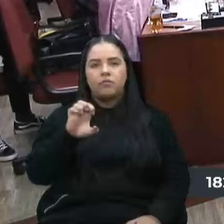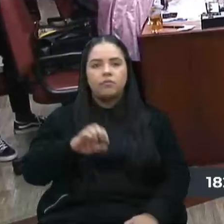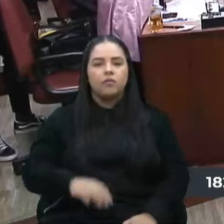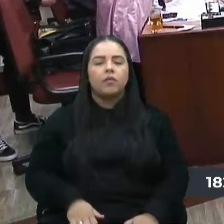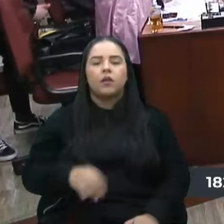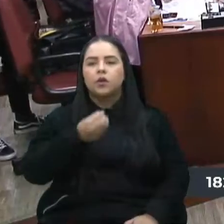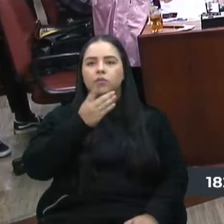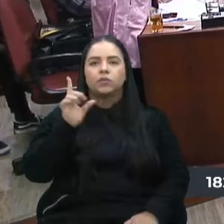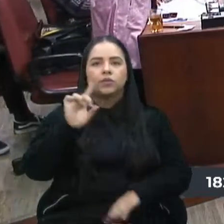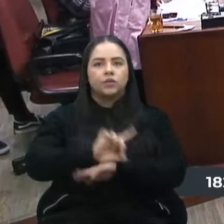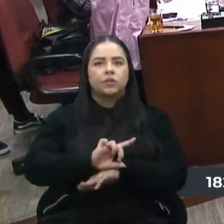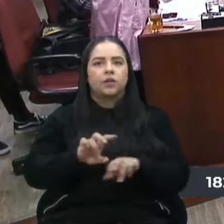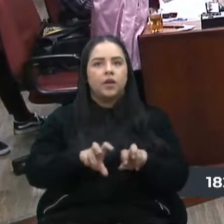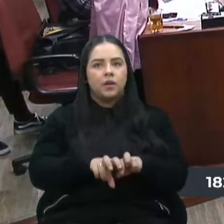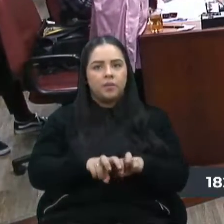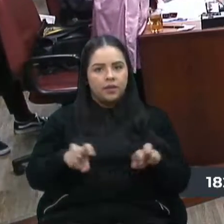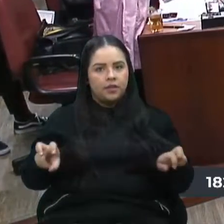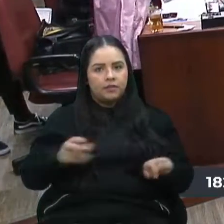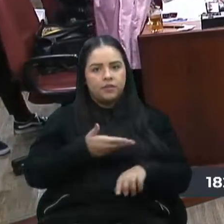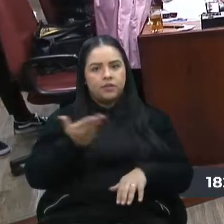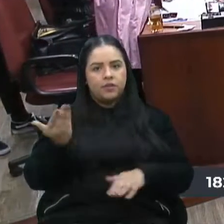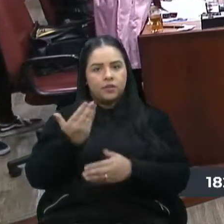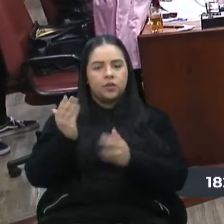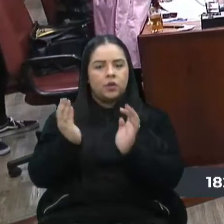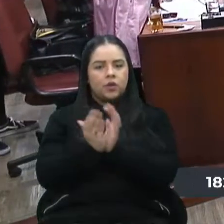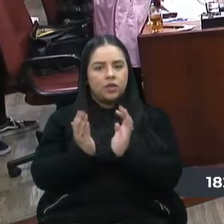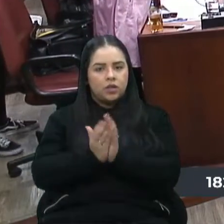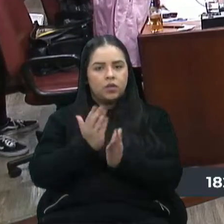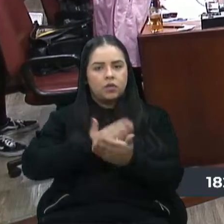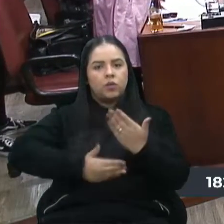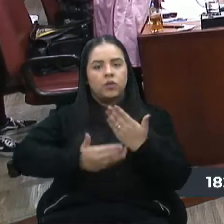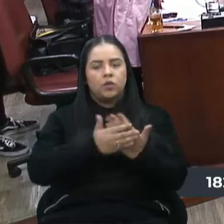Bom dia aos colegas, bom dia a nos assiste.